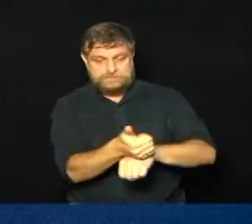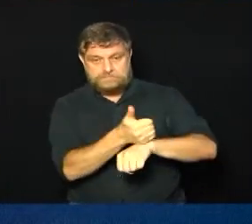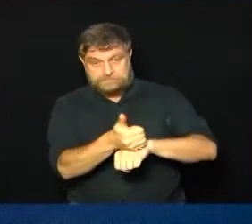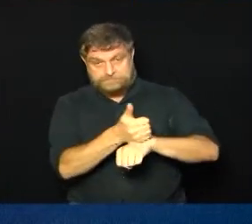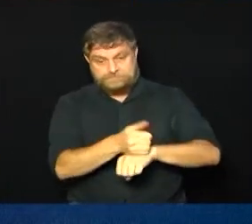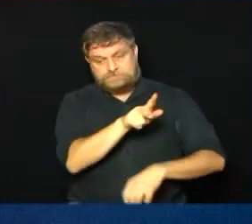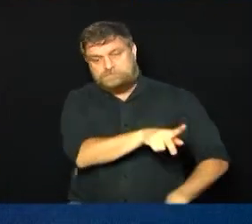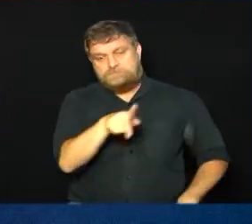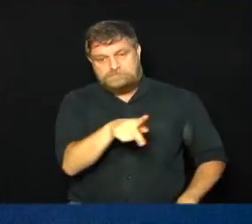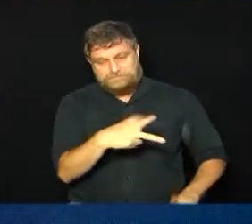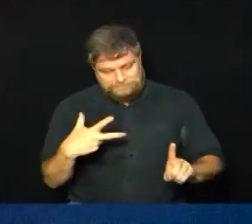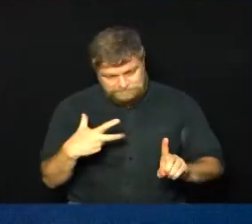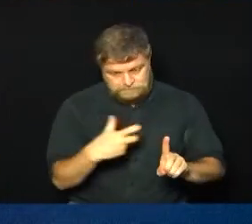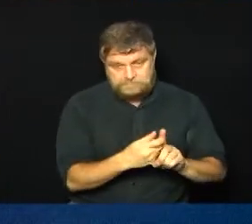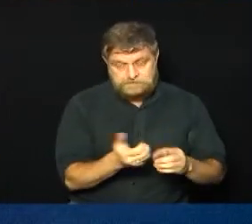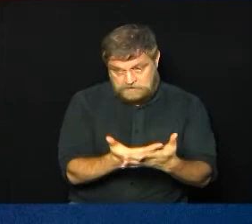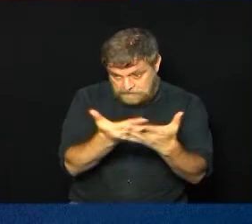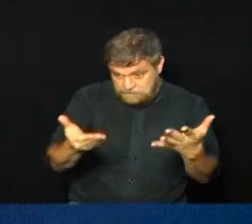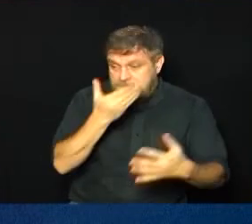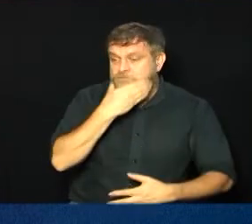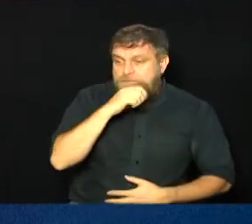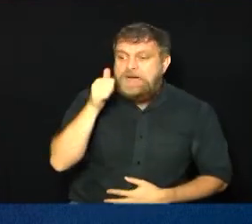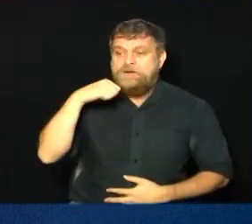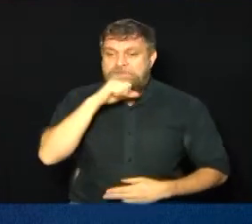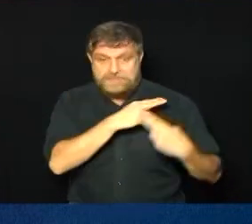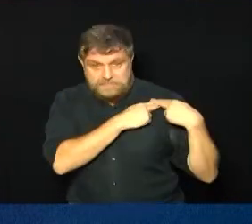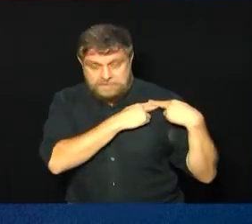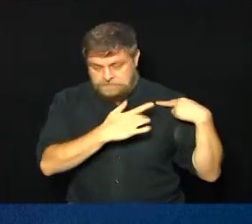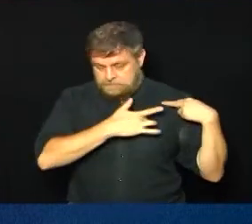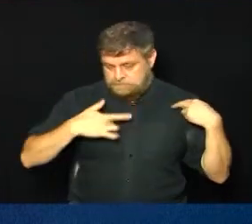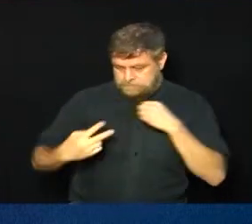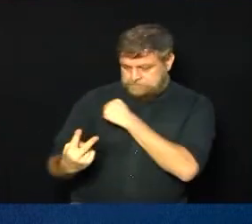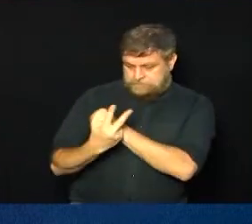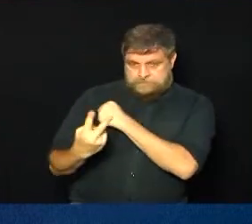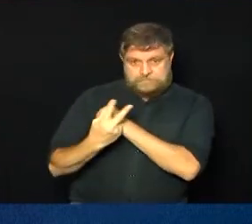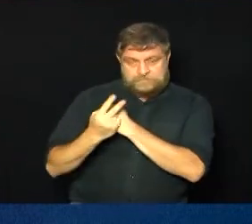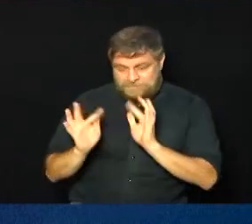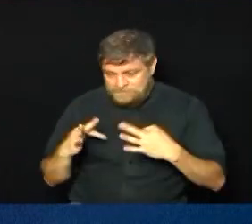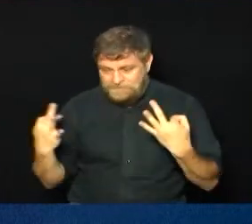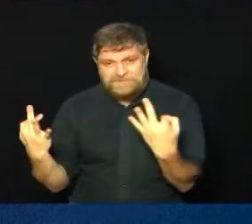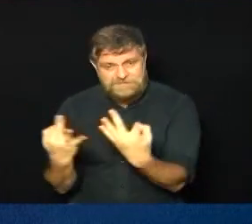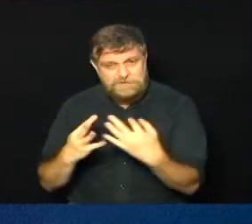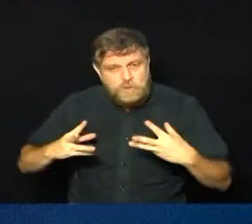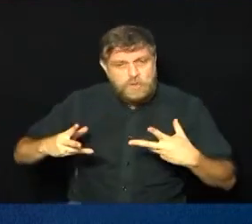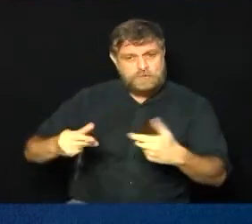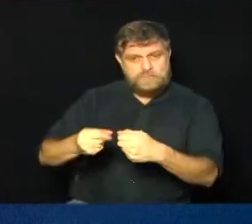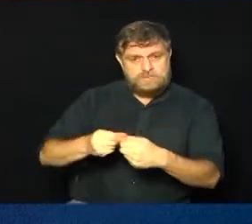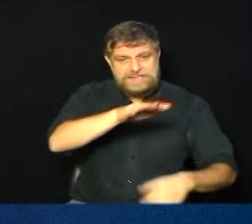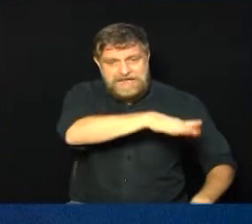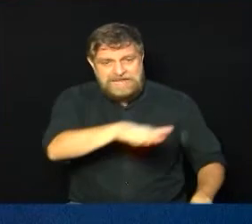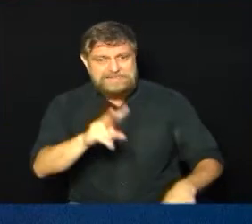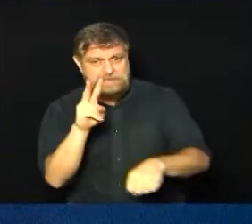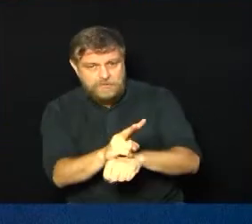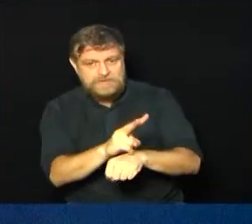educação. É importante para a saúde de vocês, pais, dos responsáveis, de todos os familiares, que possamos proteger as crianças.